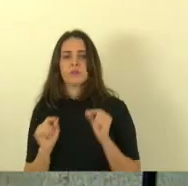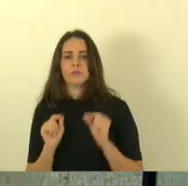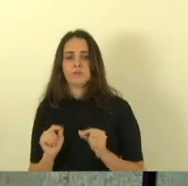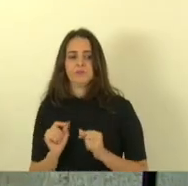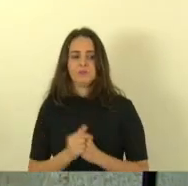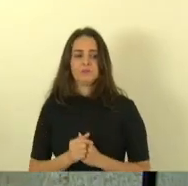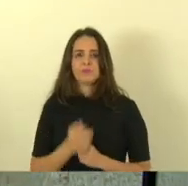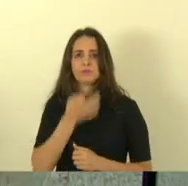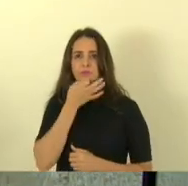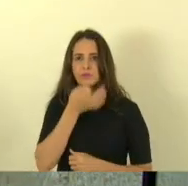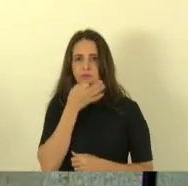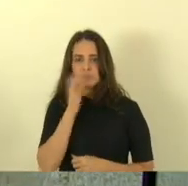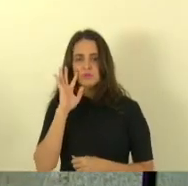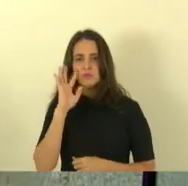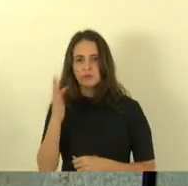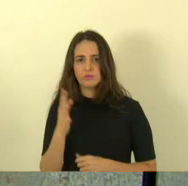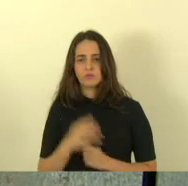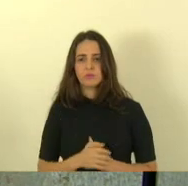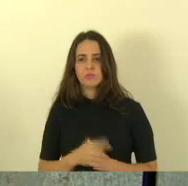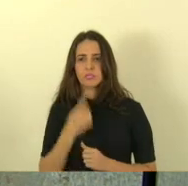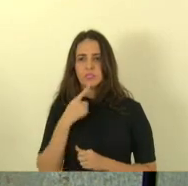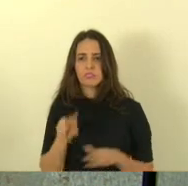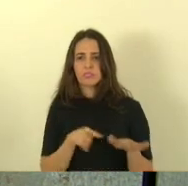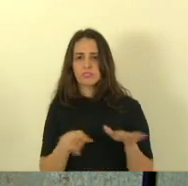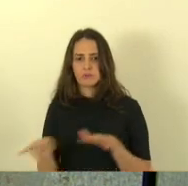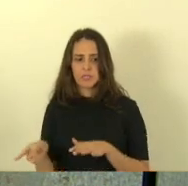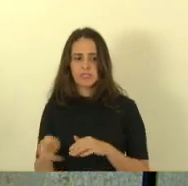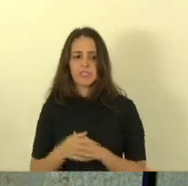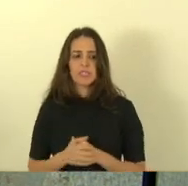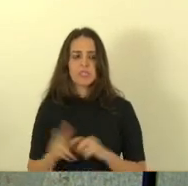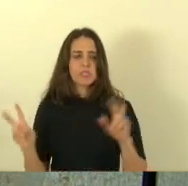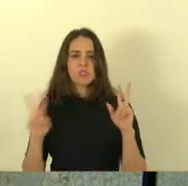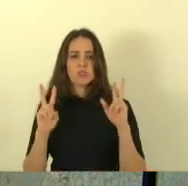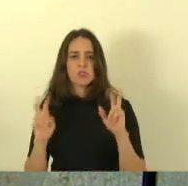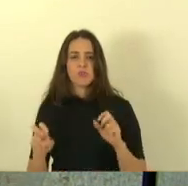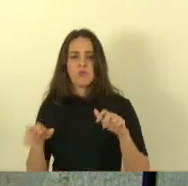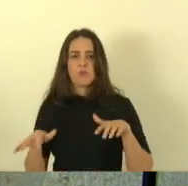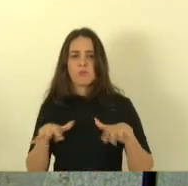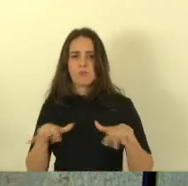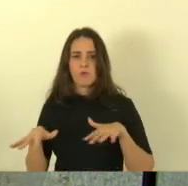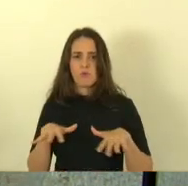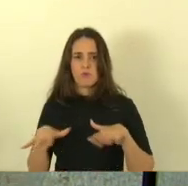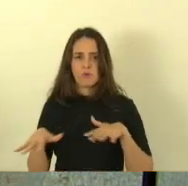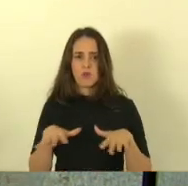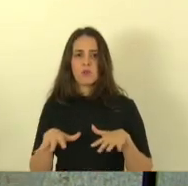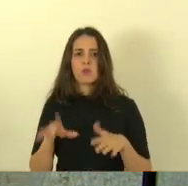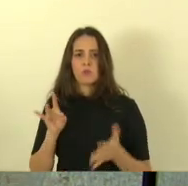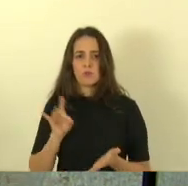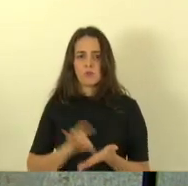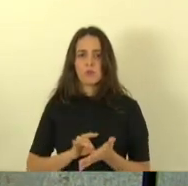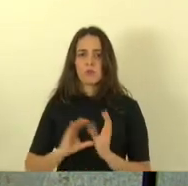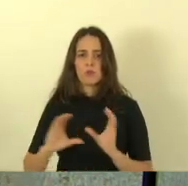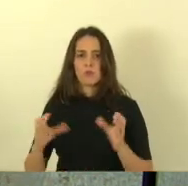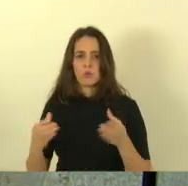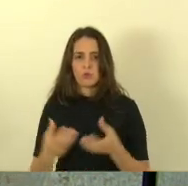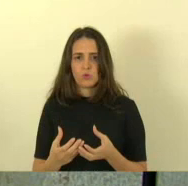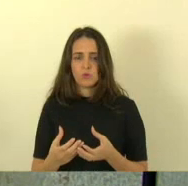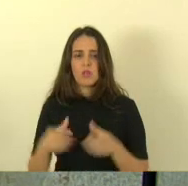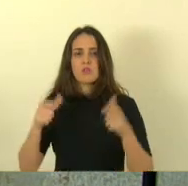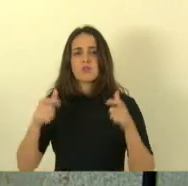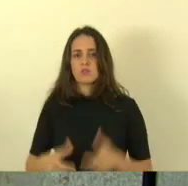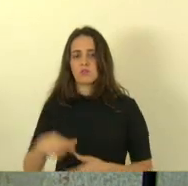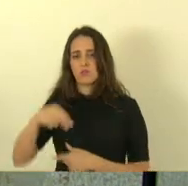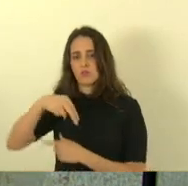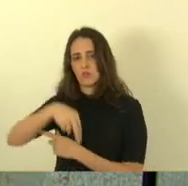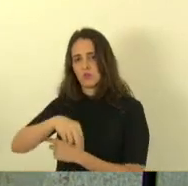comentar um fato ocorrido esta semana em relação do movimento legítimo da comunidade Nova Almeida